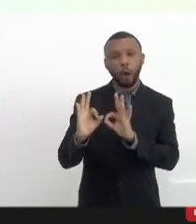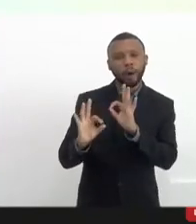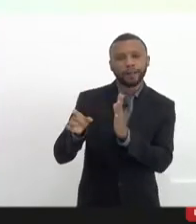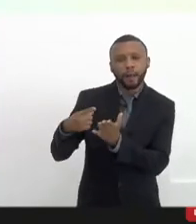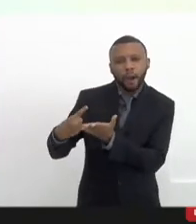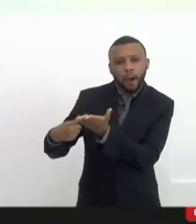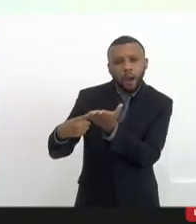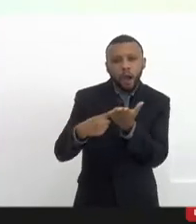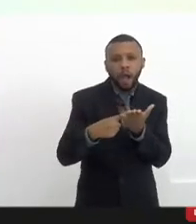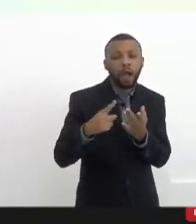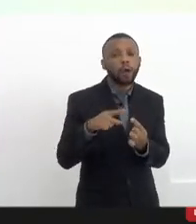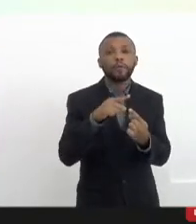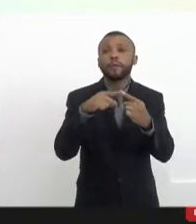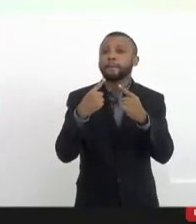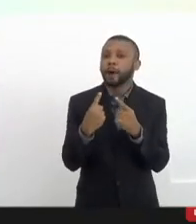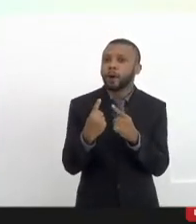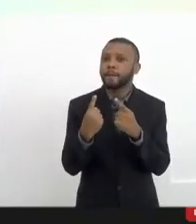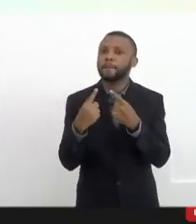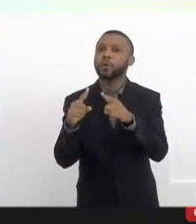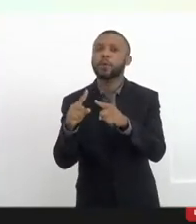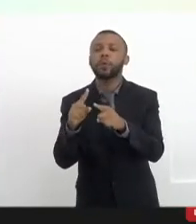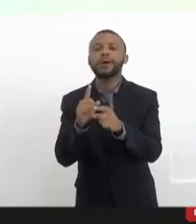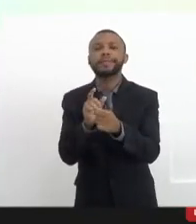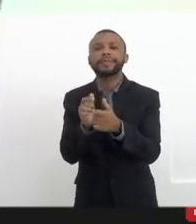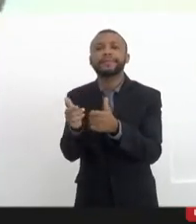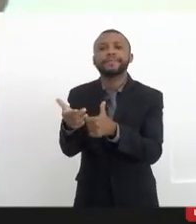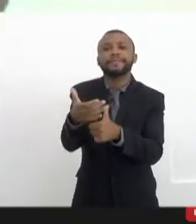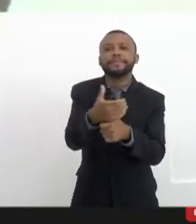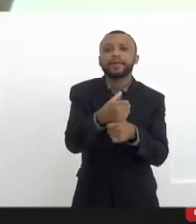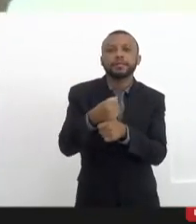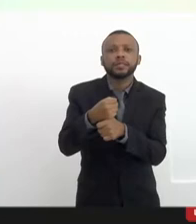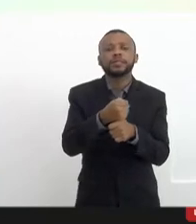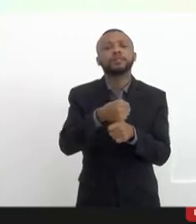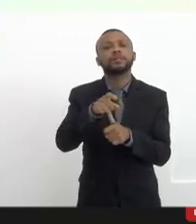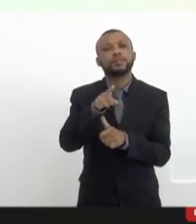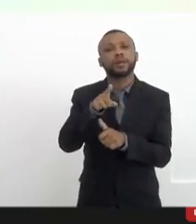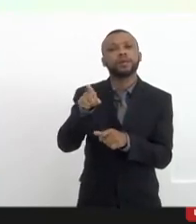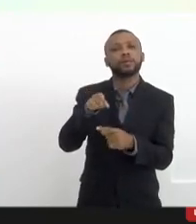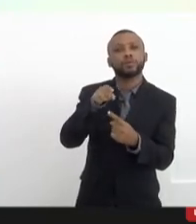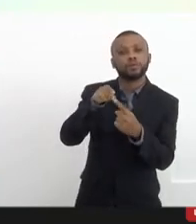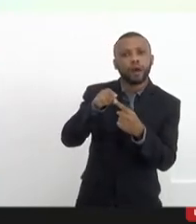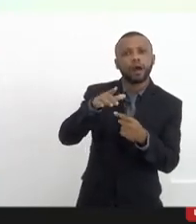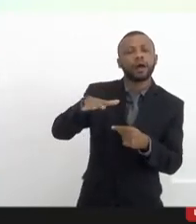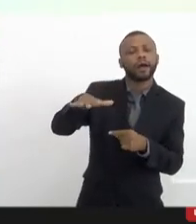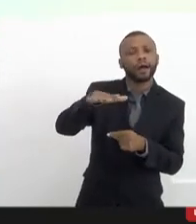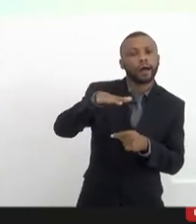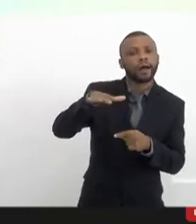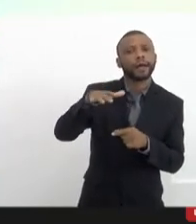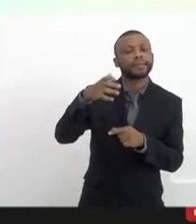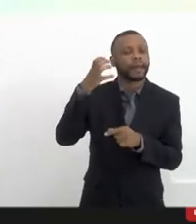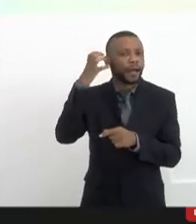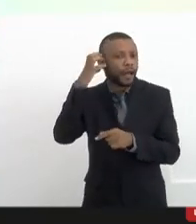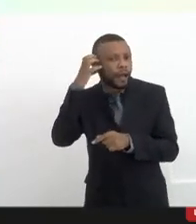a esses patifes que são das rádios comerciais, a CAERTE,